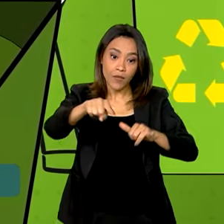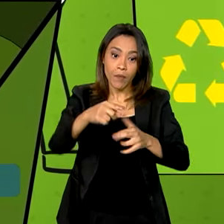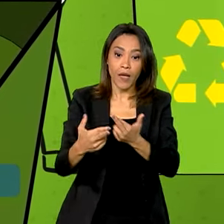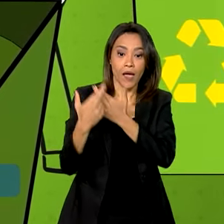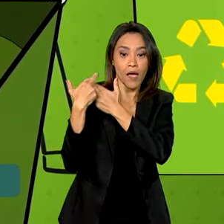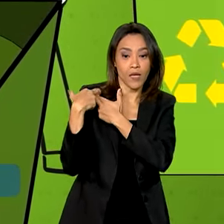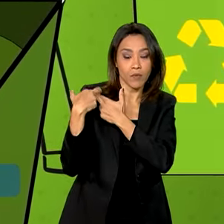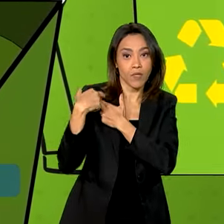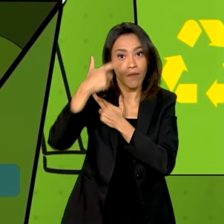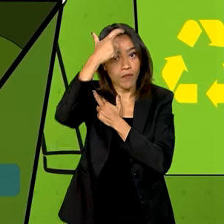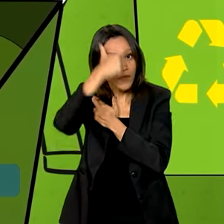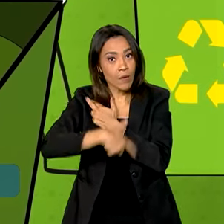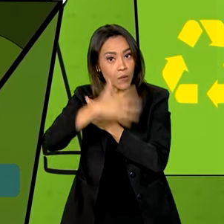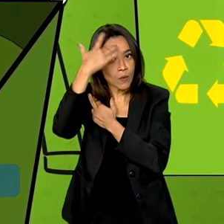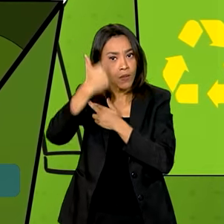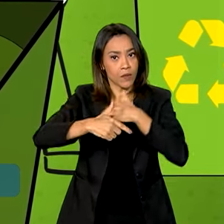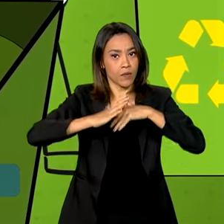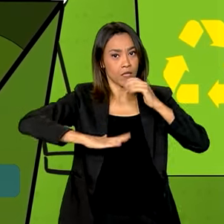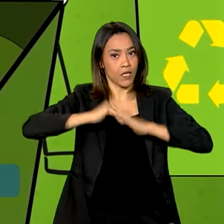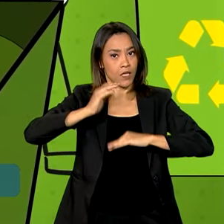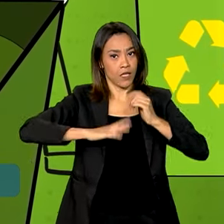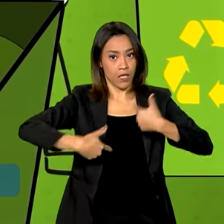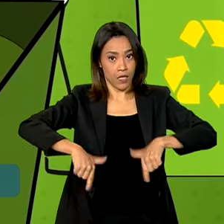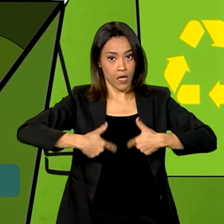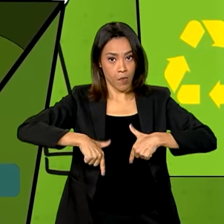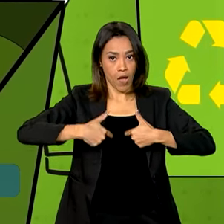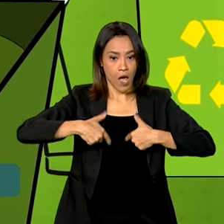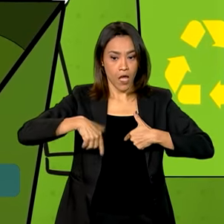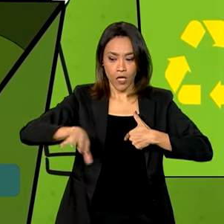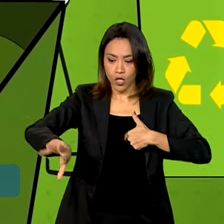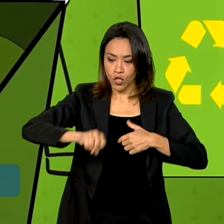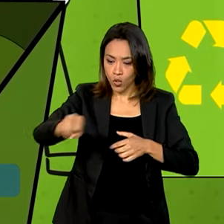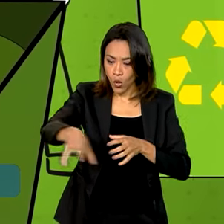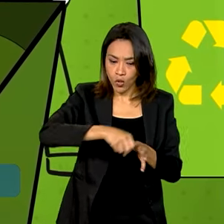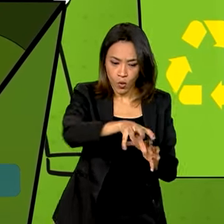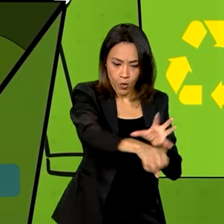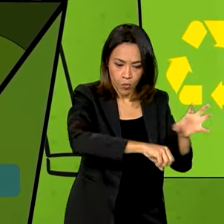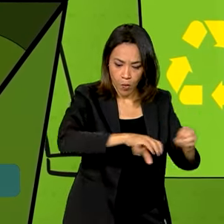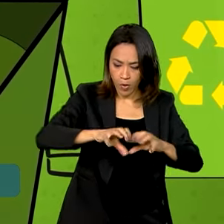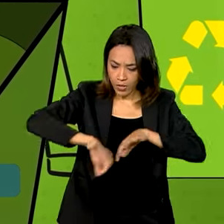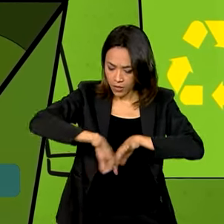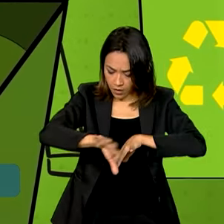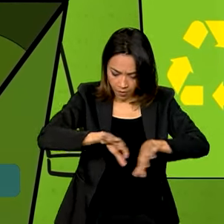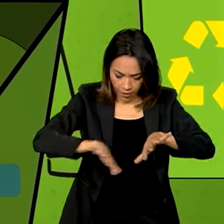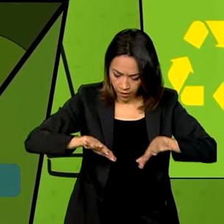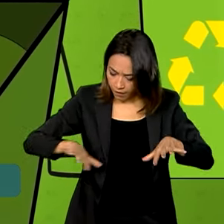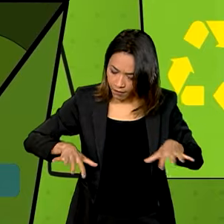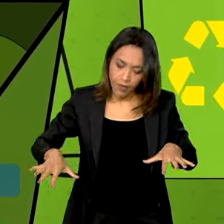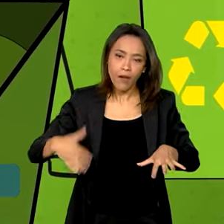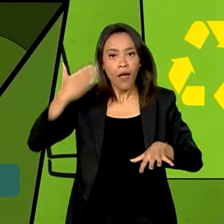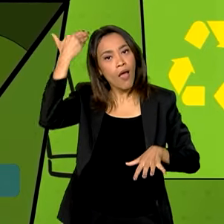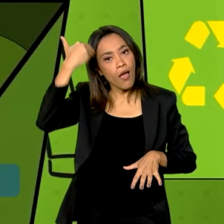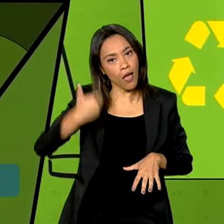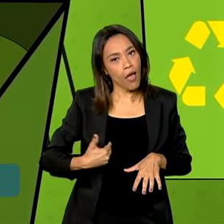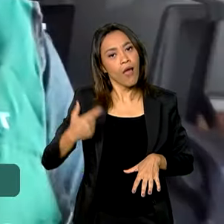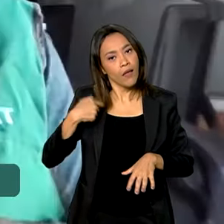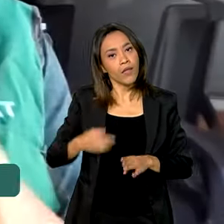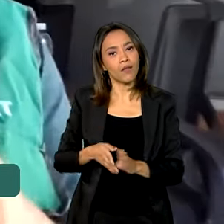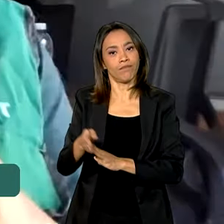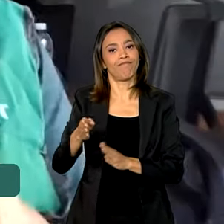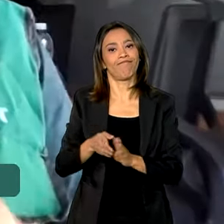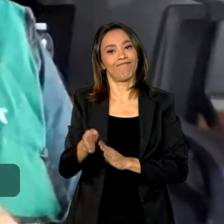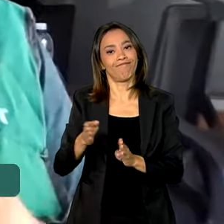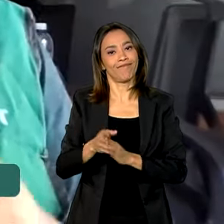de materiais recicláveis, não só como alguém que faz a coleta seletiva, mas como um educador ambiental.